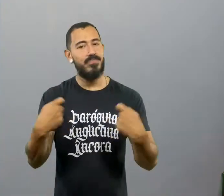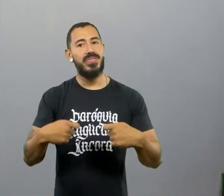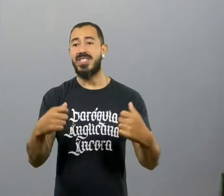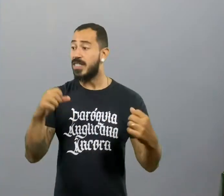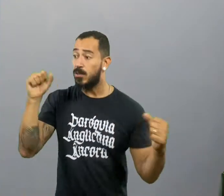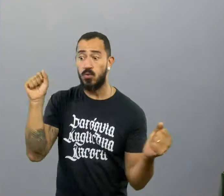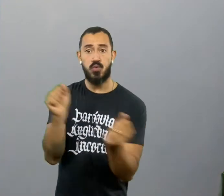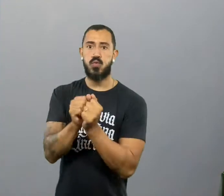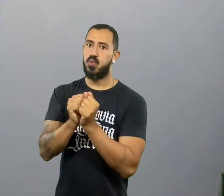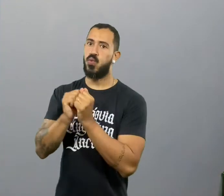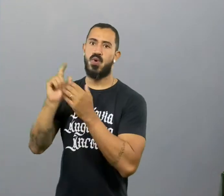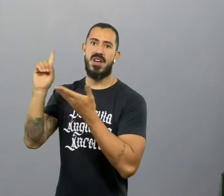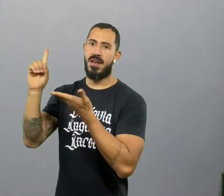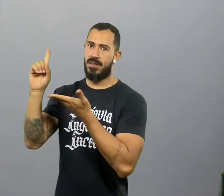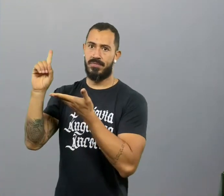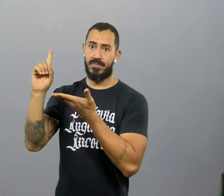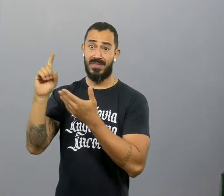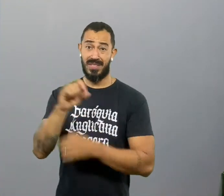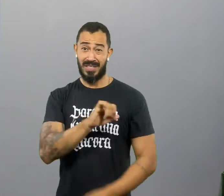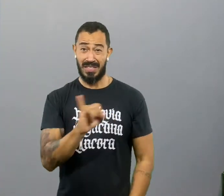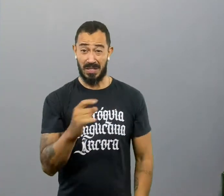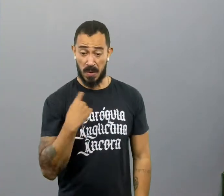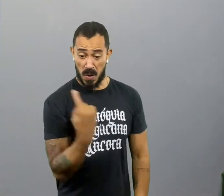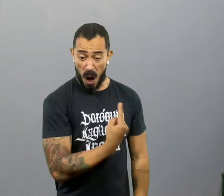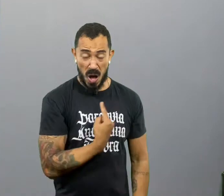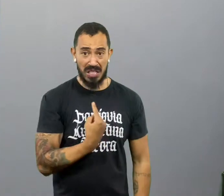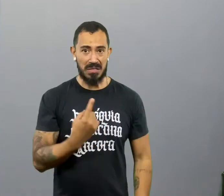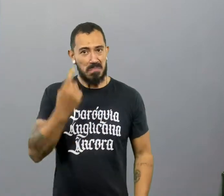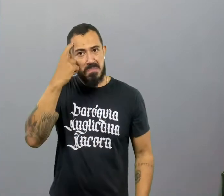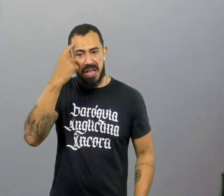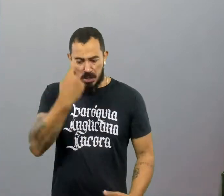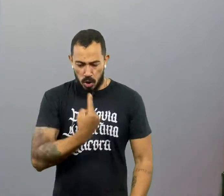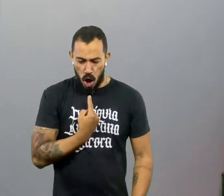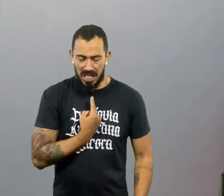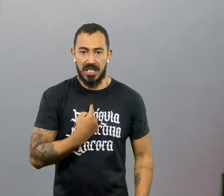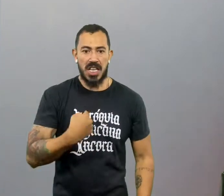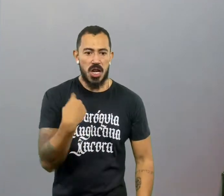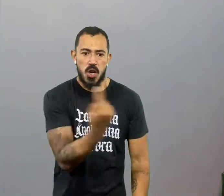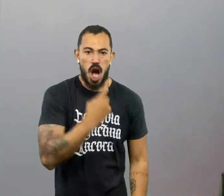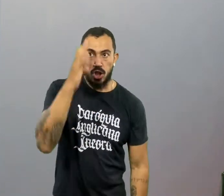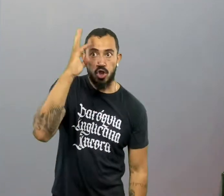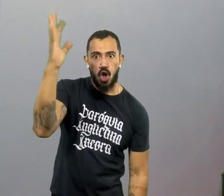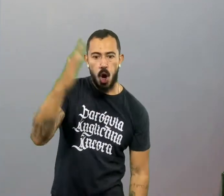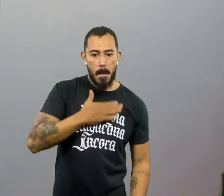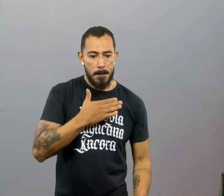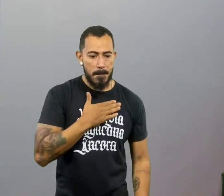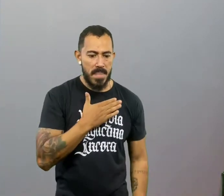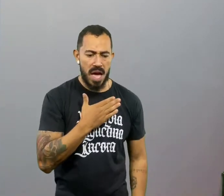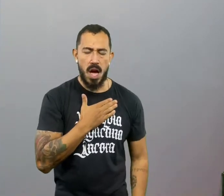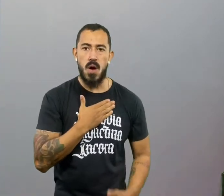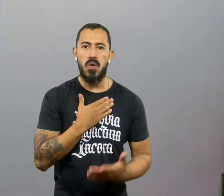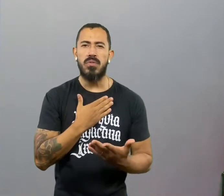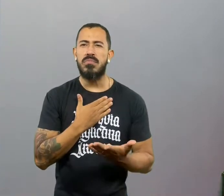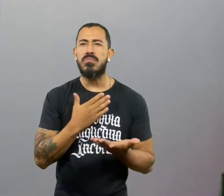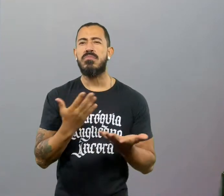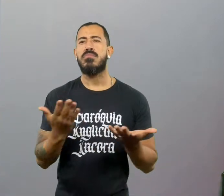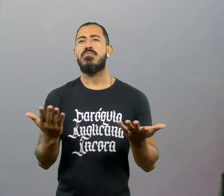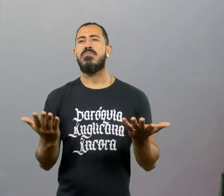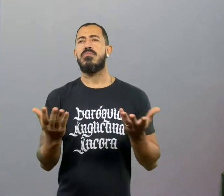o seu projeto chegasse a cumprir. Ou seja, você sonha coisas que Deus não sonhou para você. Isso é